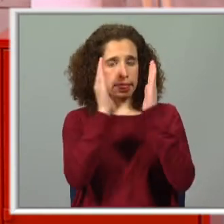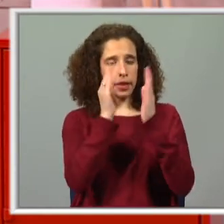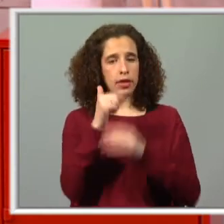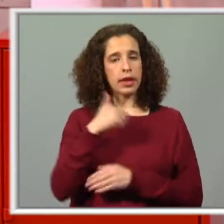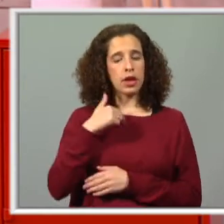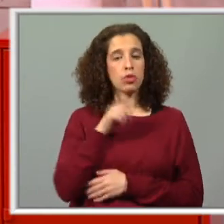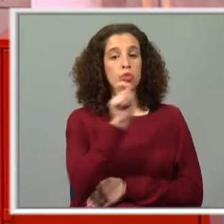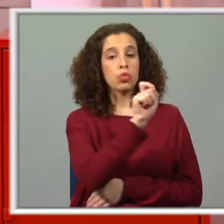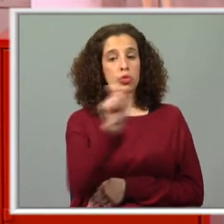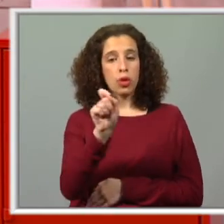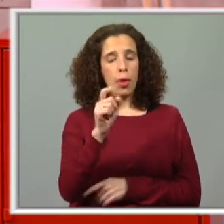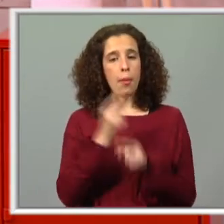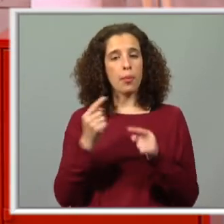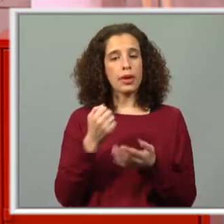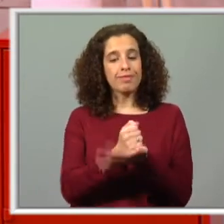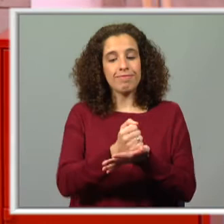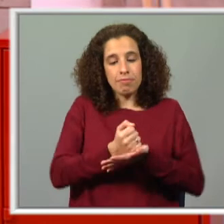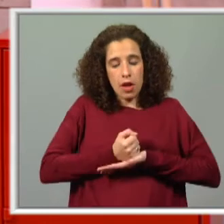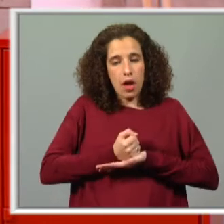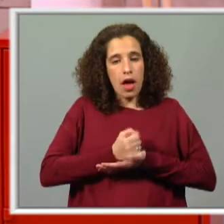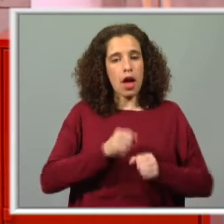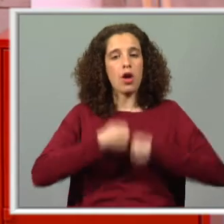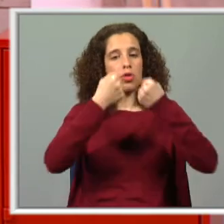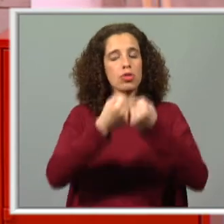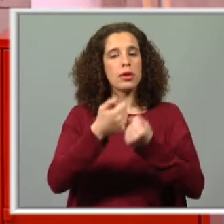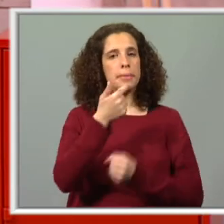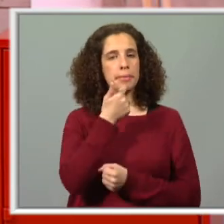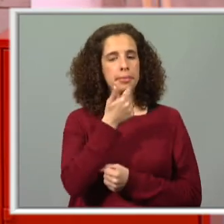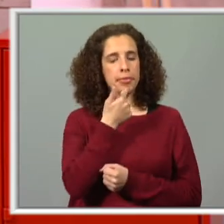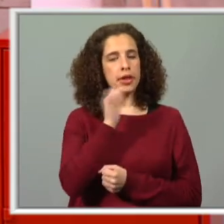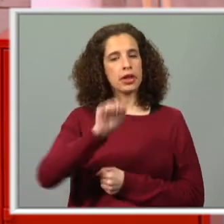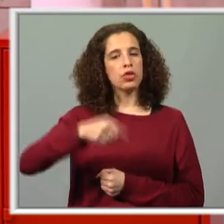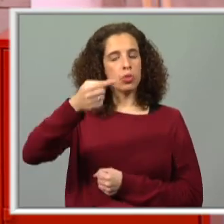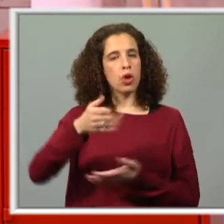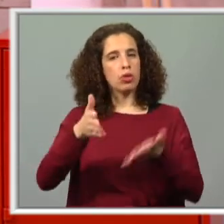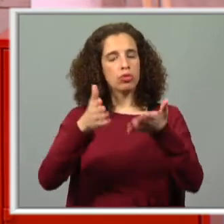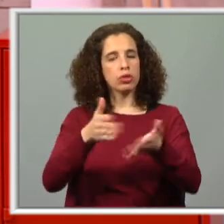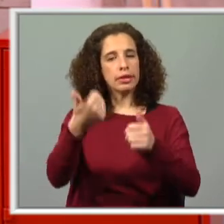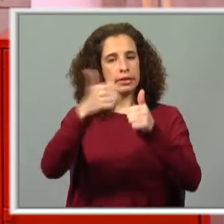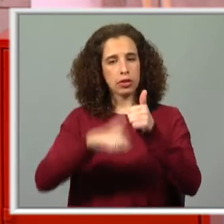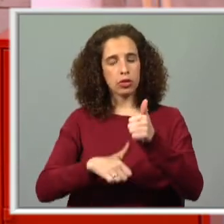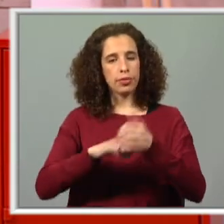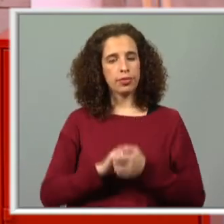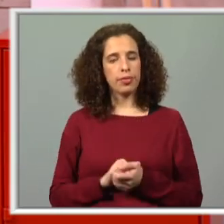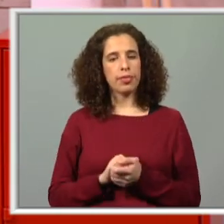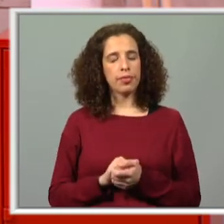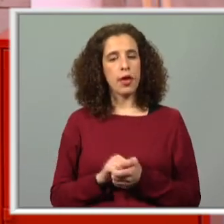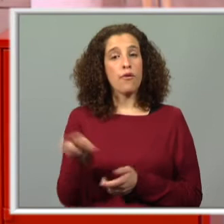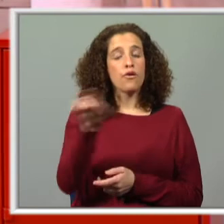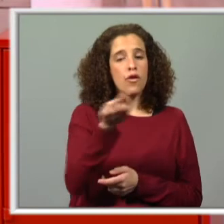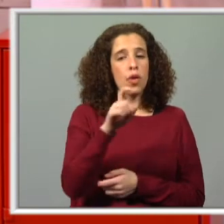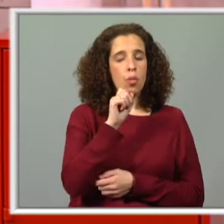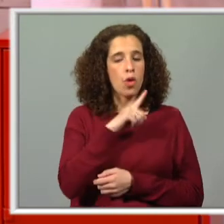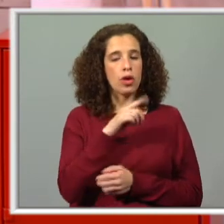sublinho porque me auxilia a conseguir identificar e depois ajudar na correção. Vocês